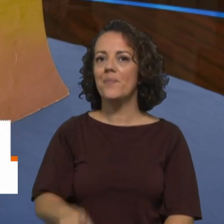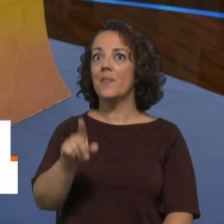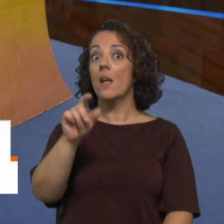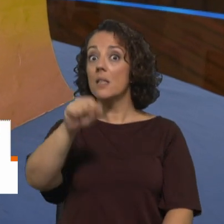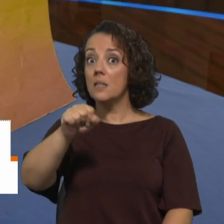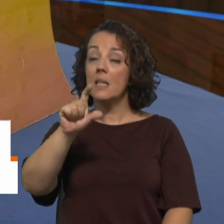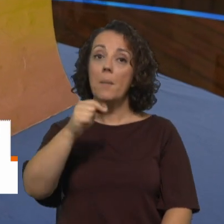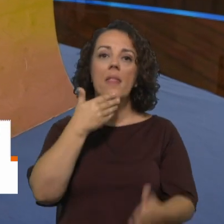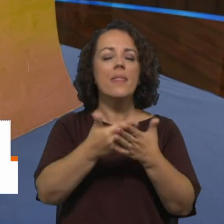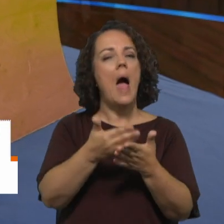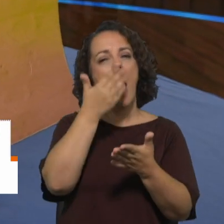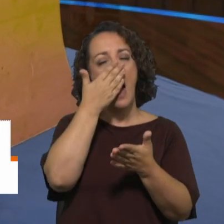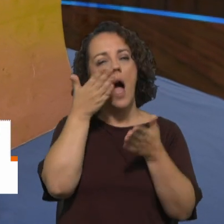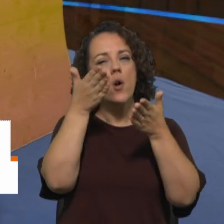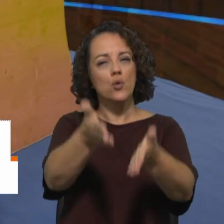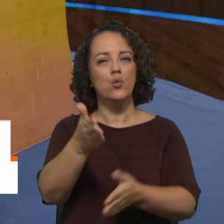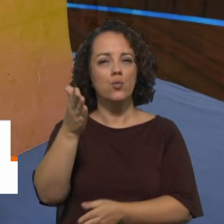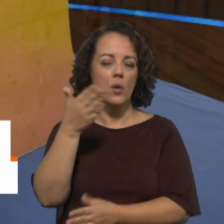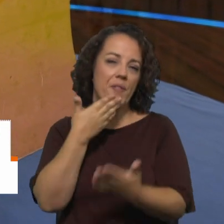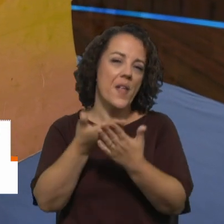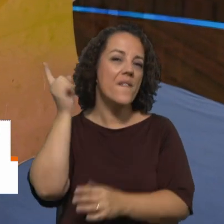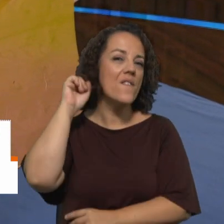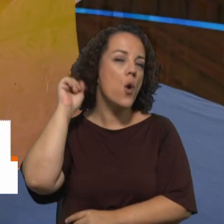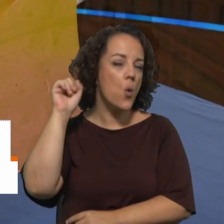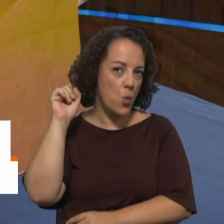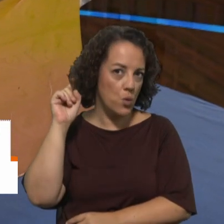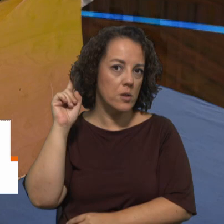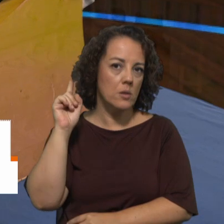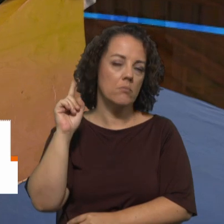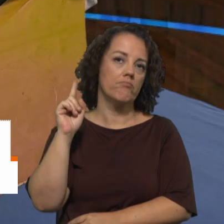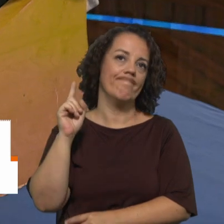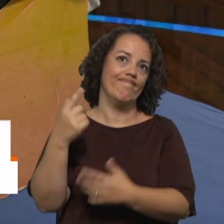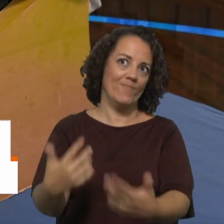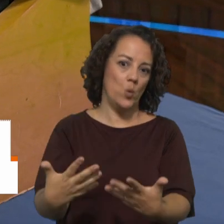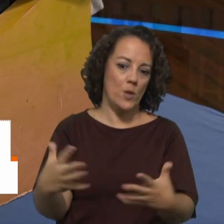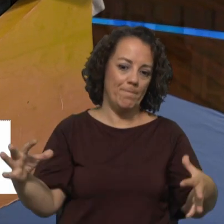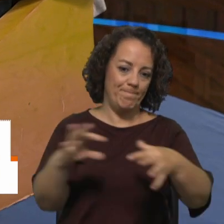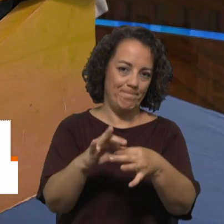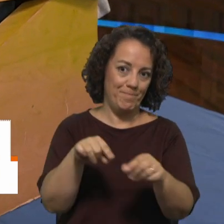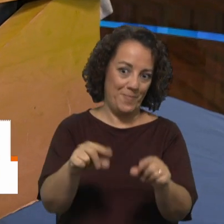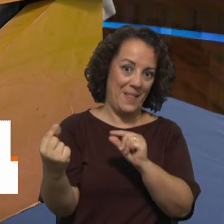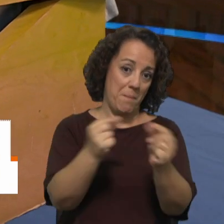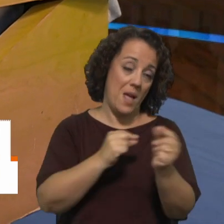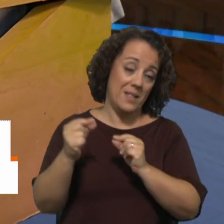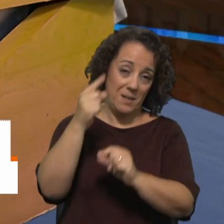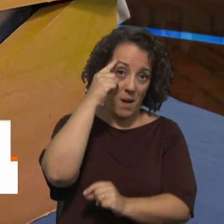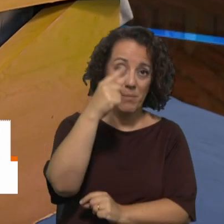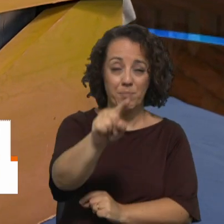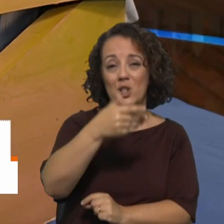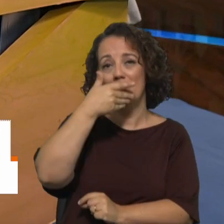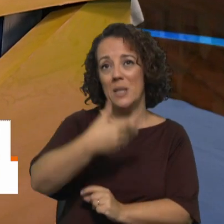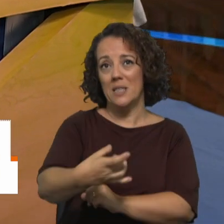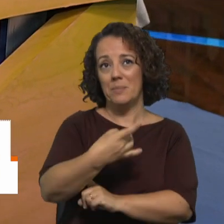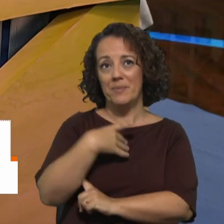valorizar de alguma forma a ideia da tensão que tem estado subjacente a todo este debate vocês têm mais experiência do que eu no